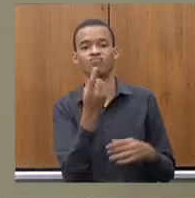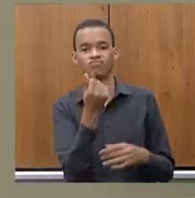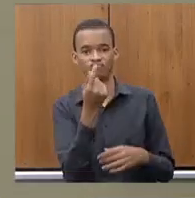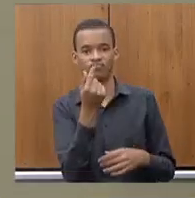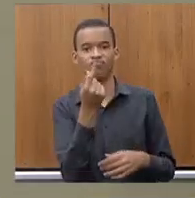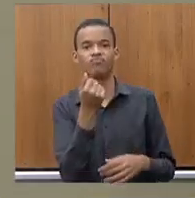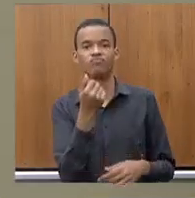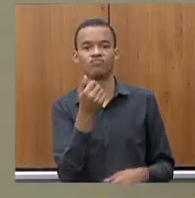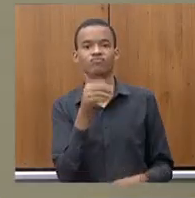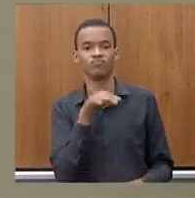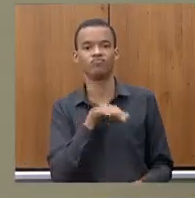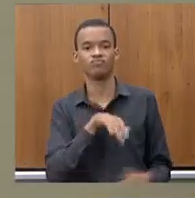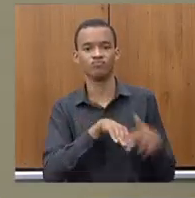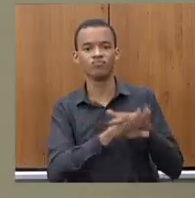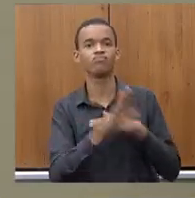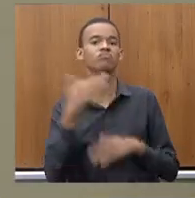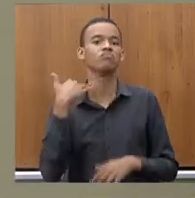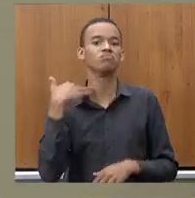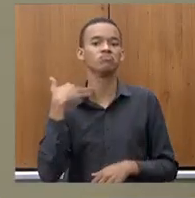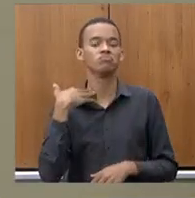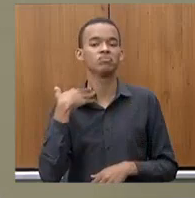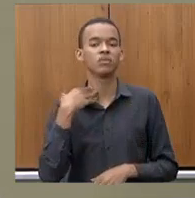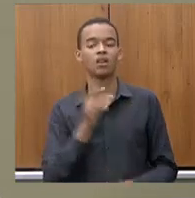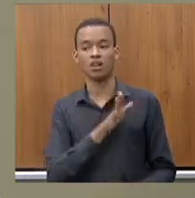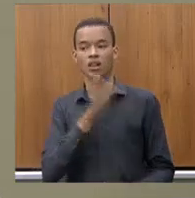que pegaram o empréstimo consignado no banco,